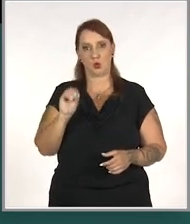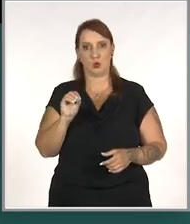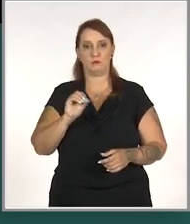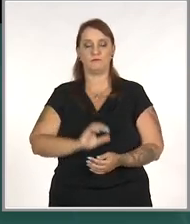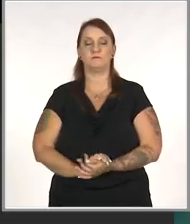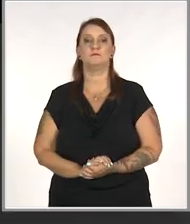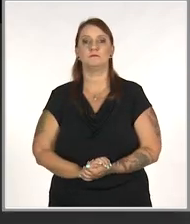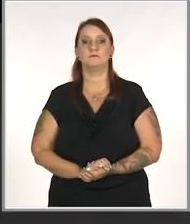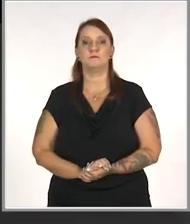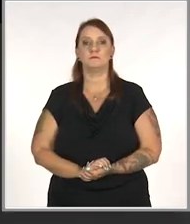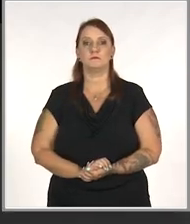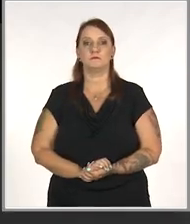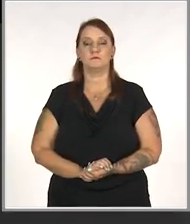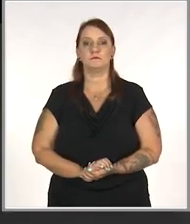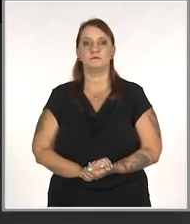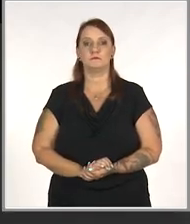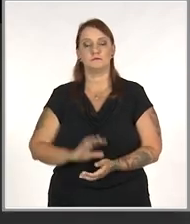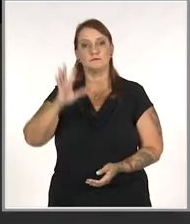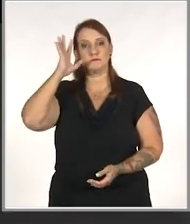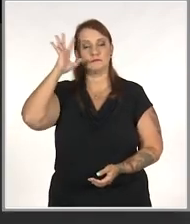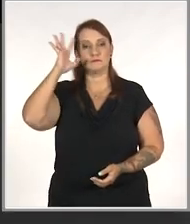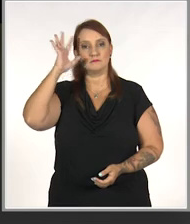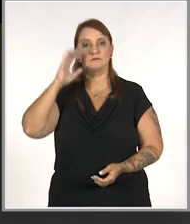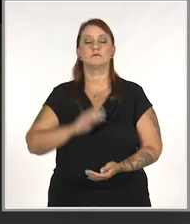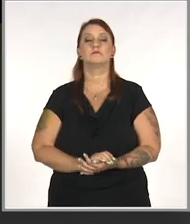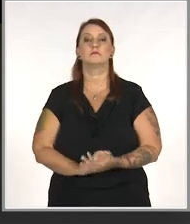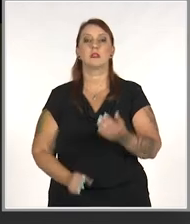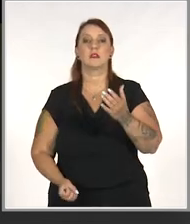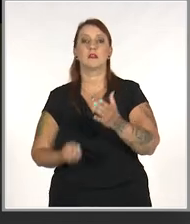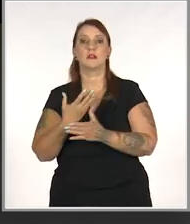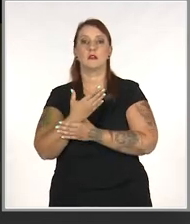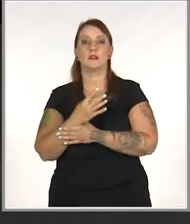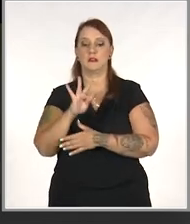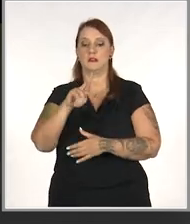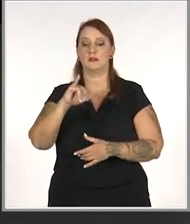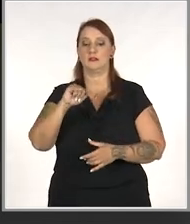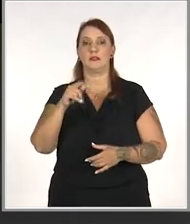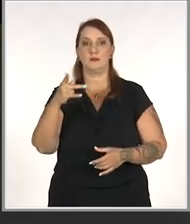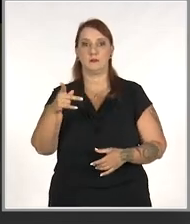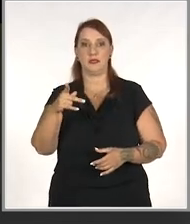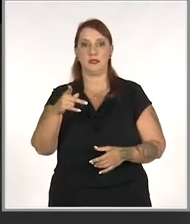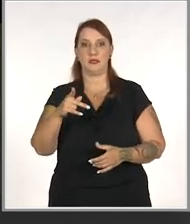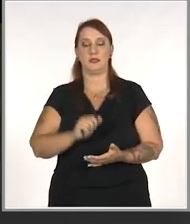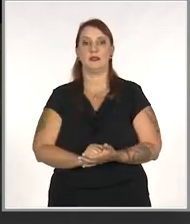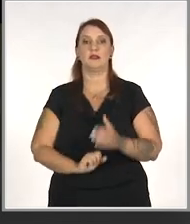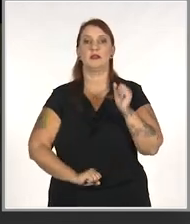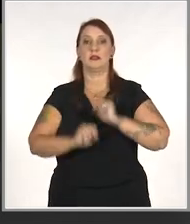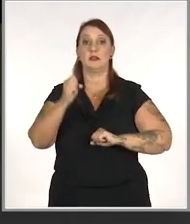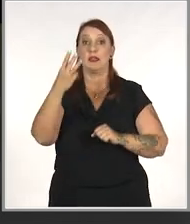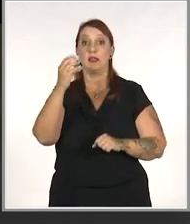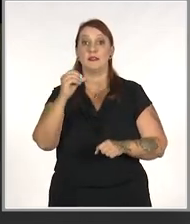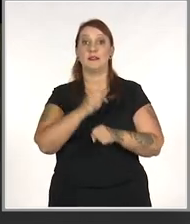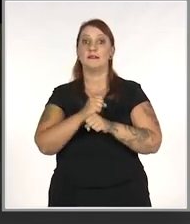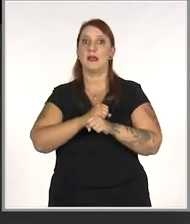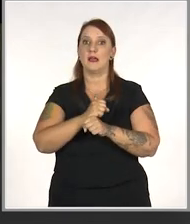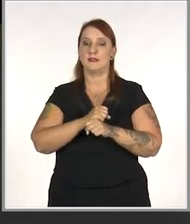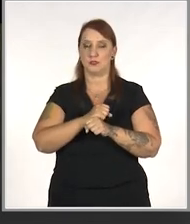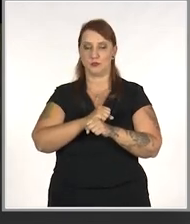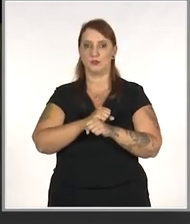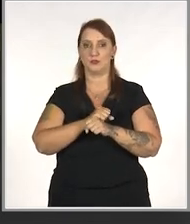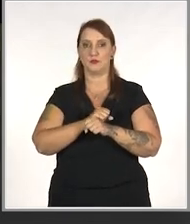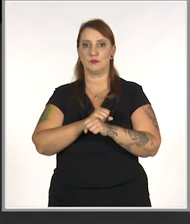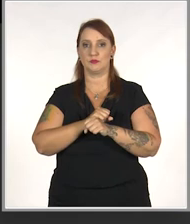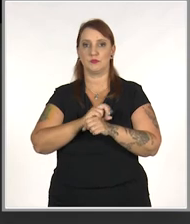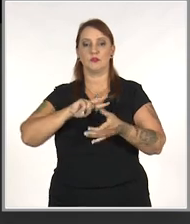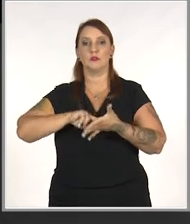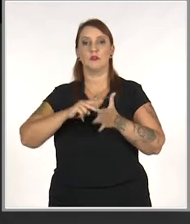Paulo Lima, idealizador e fundador da Trip Editora, empresa há 30 anos no mercado. É